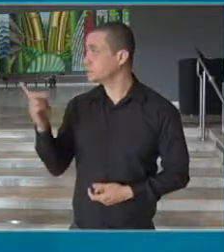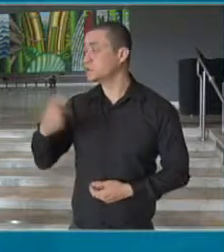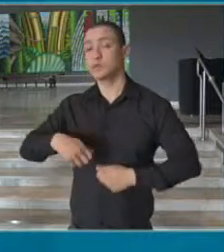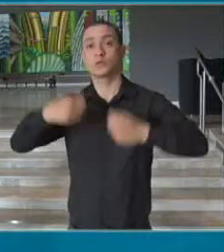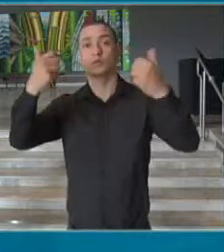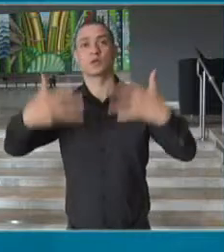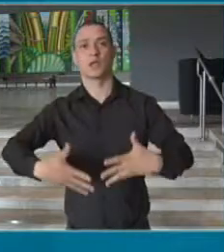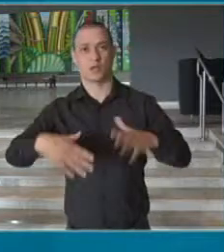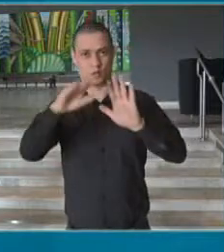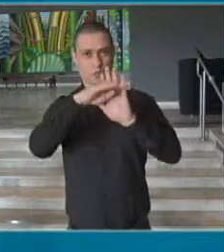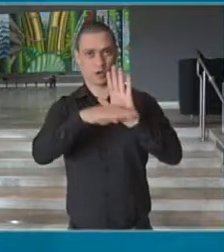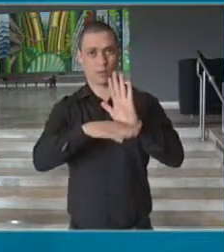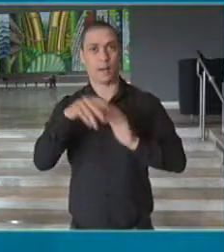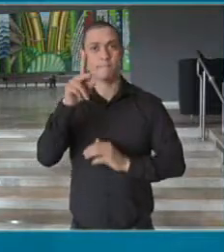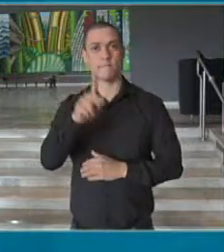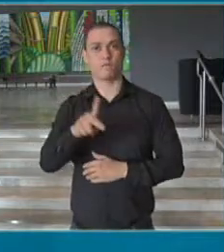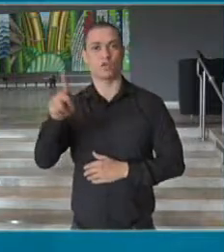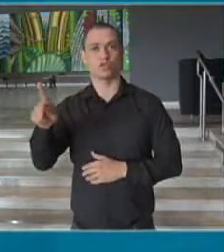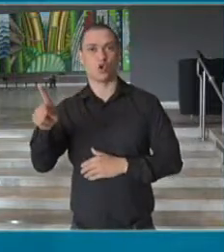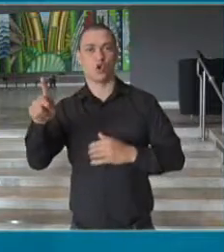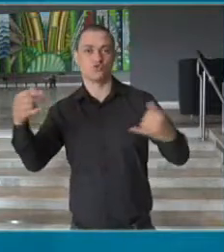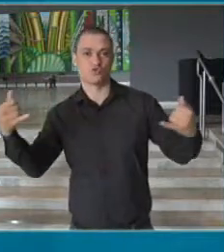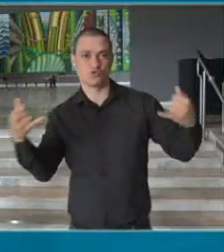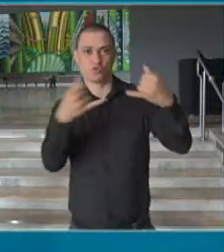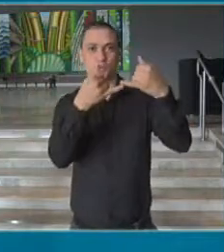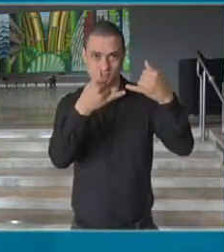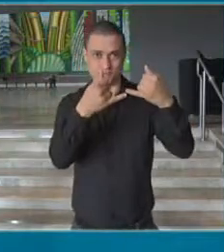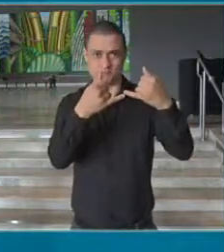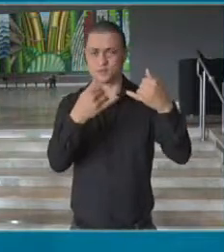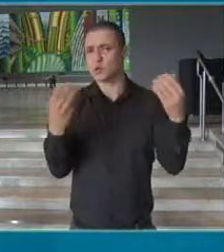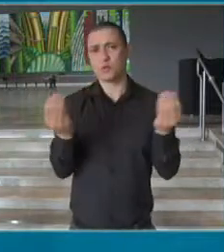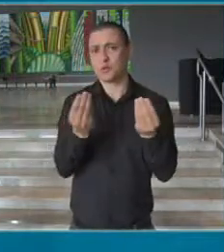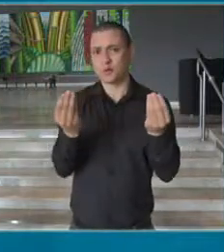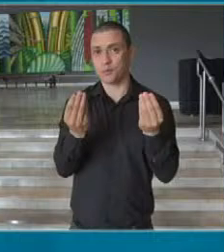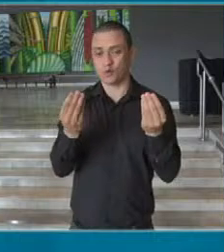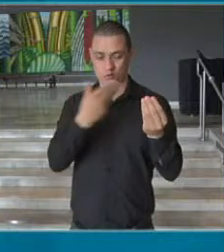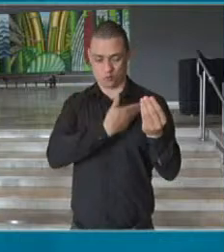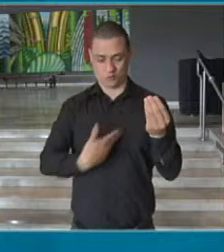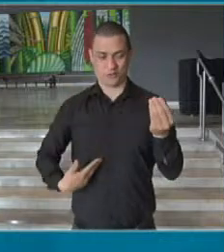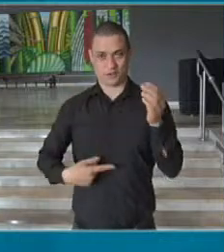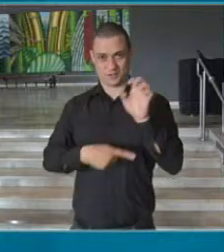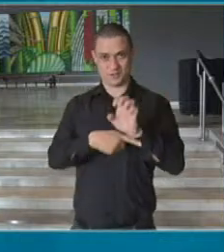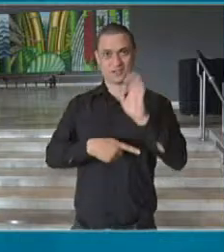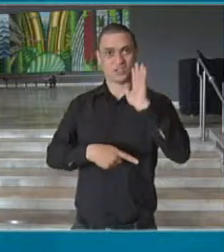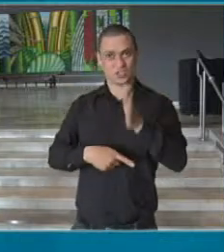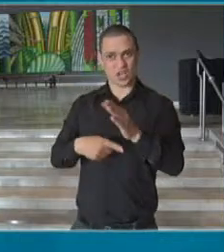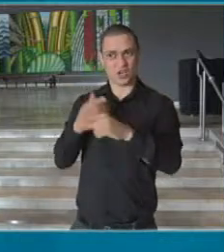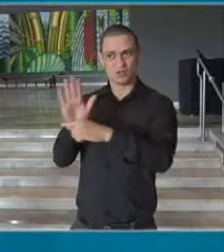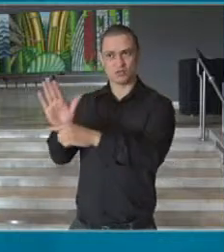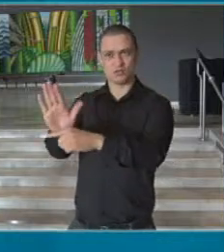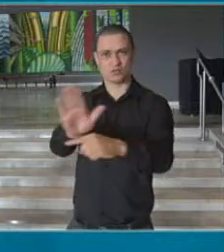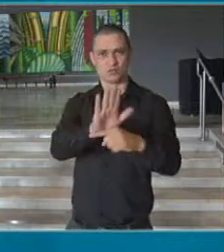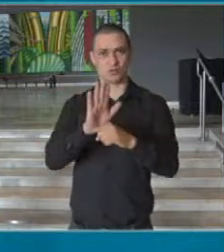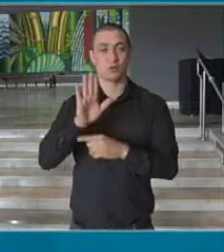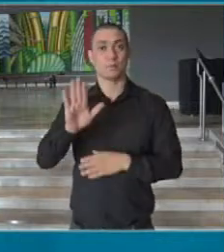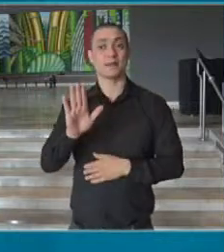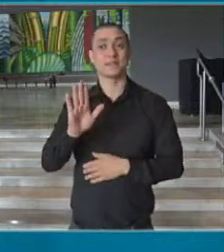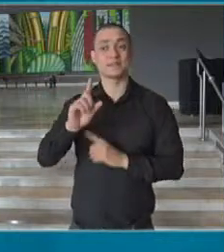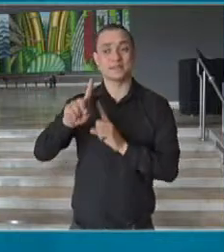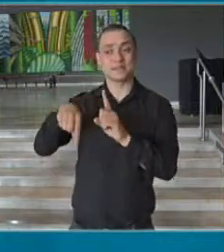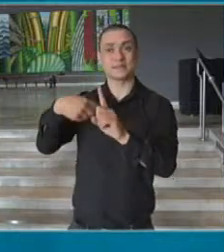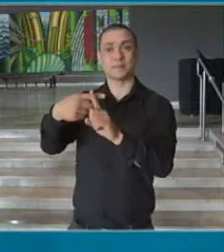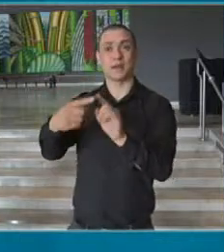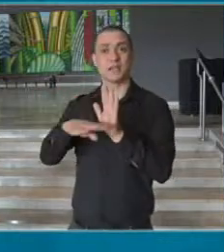programa Professor Conectado, o governo do Estado, em outros momentos, já auxiliou os professores, mas, em geral, faziam auxílio